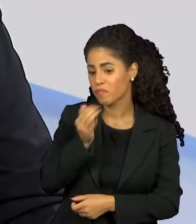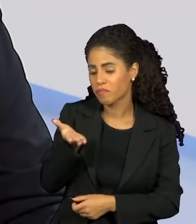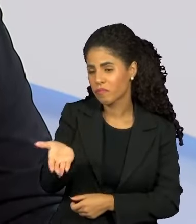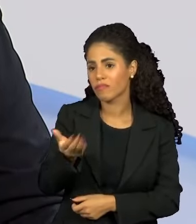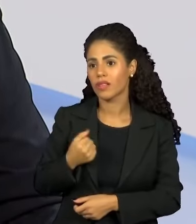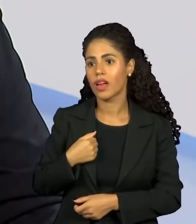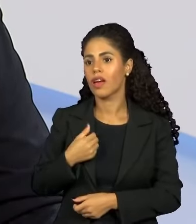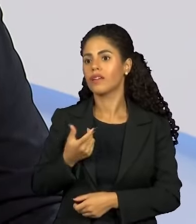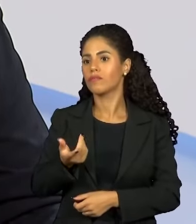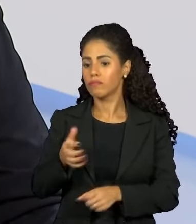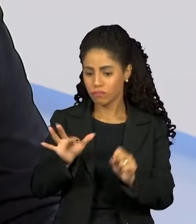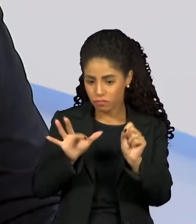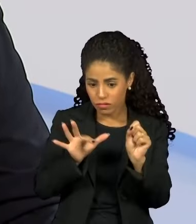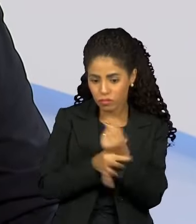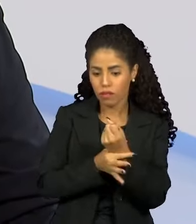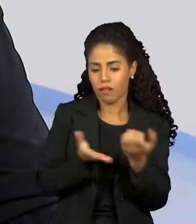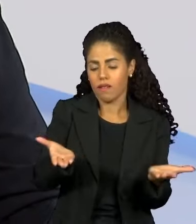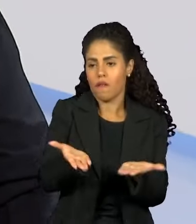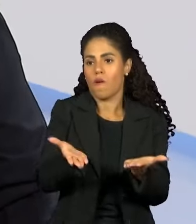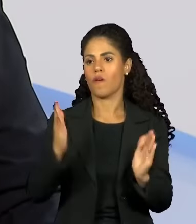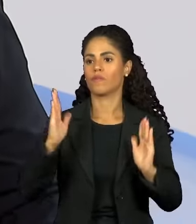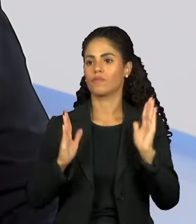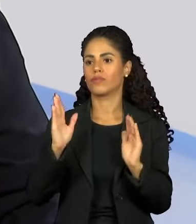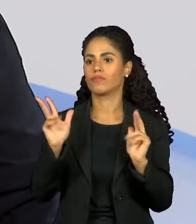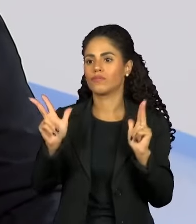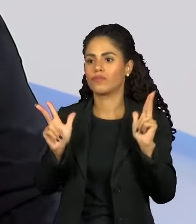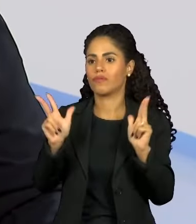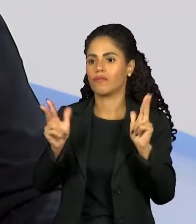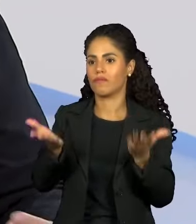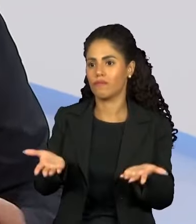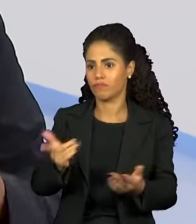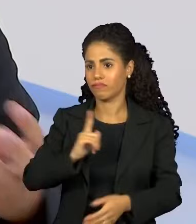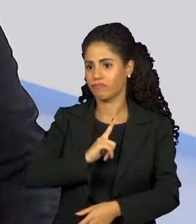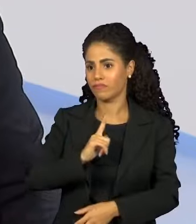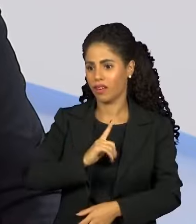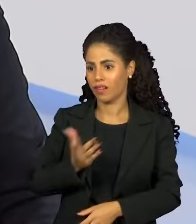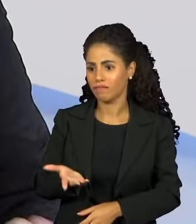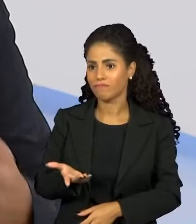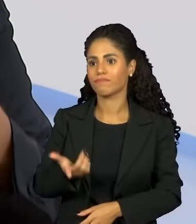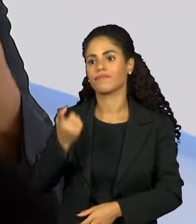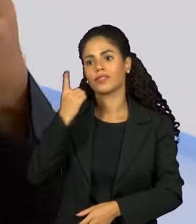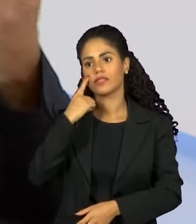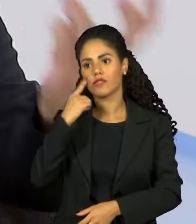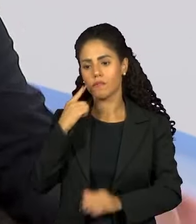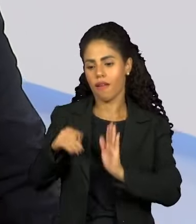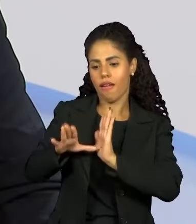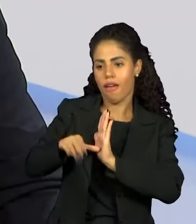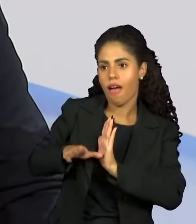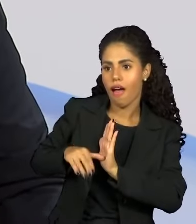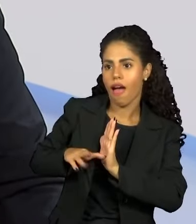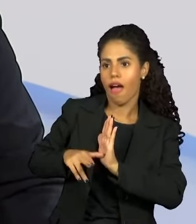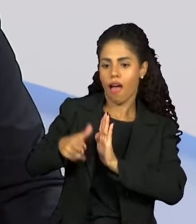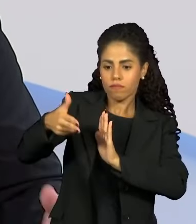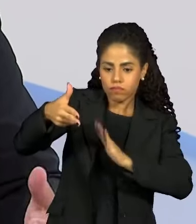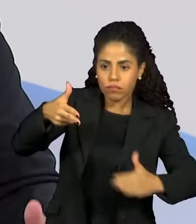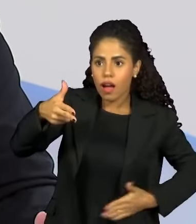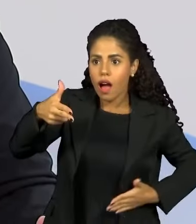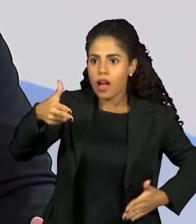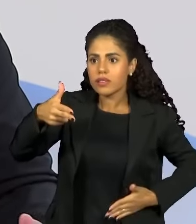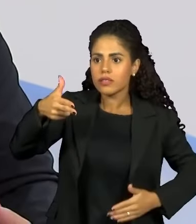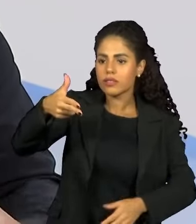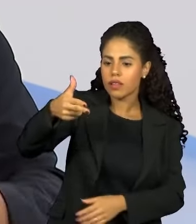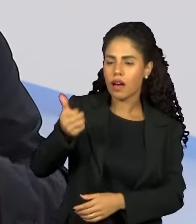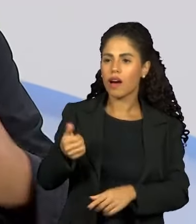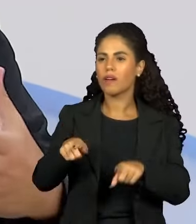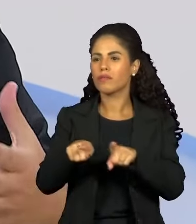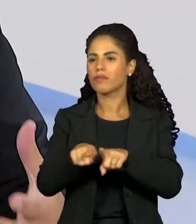tocada durante o Carnaval. O Carnaval não inventou o assalto, não inventou o assédio, não inventou nada